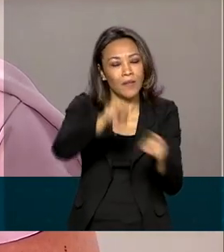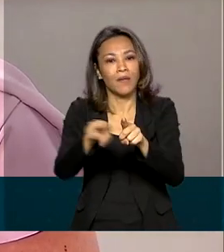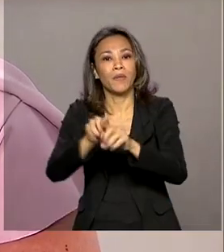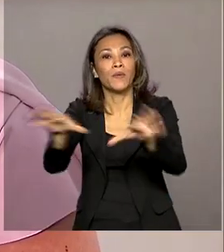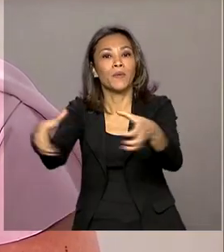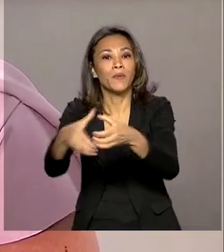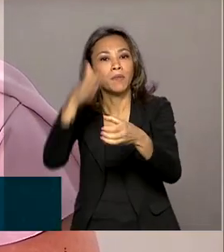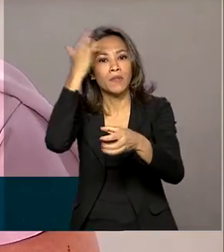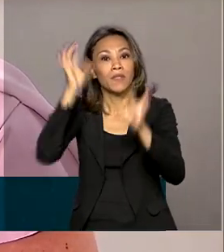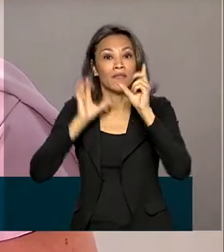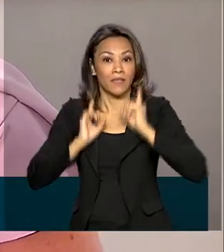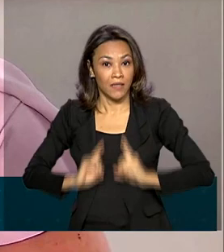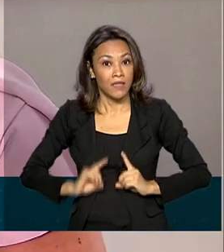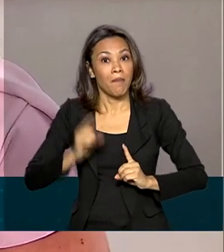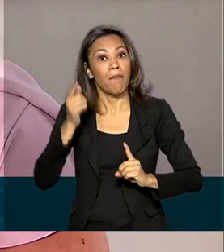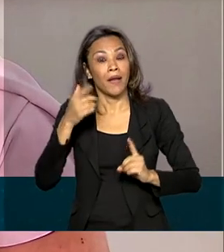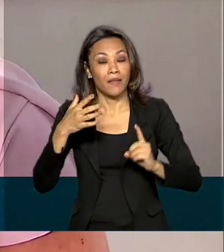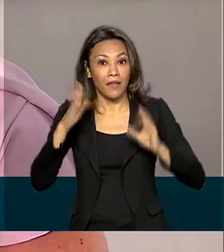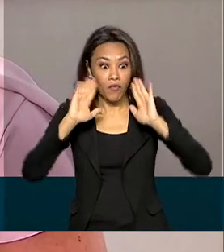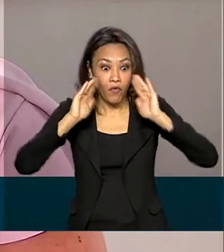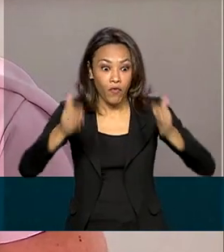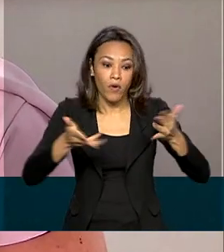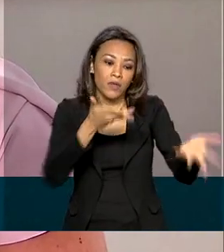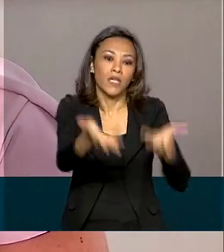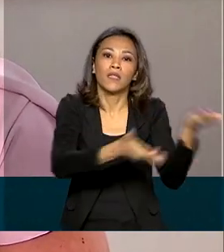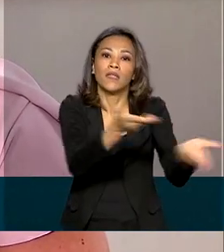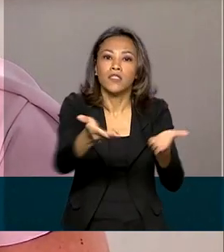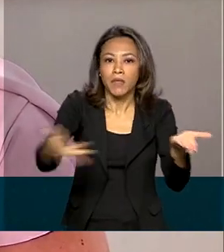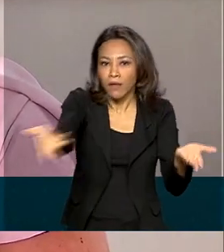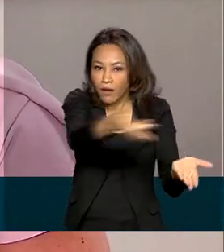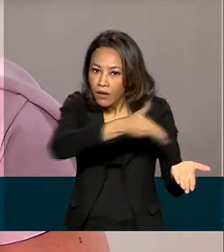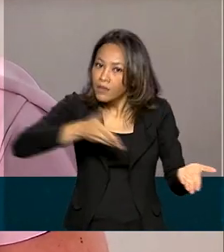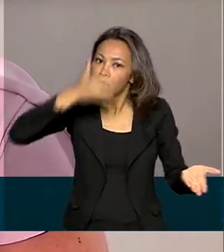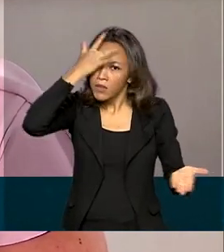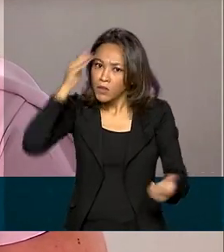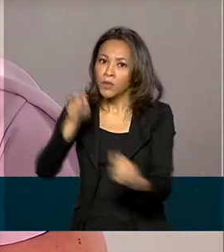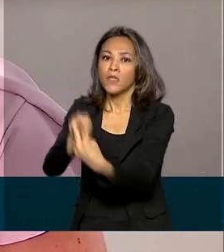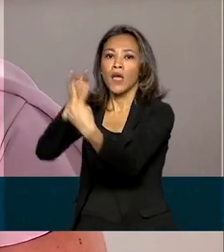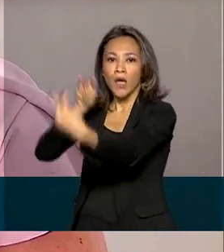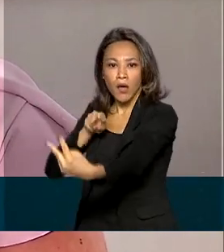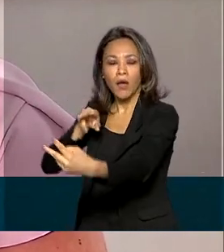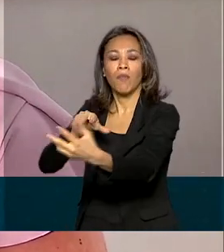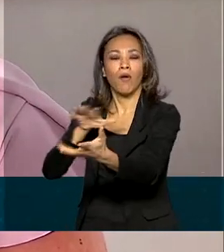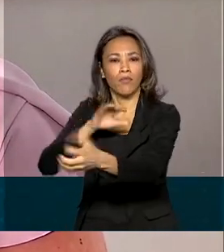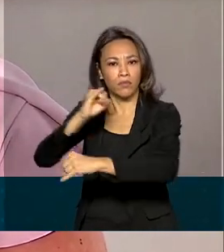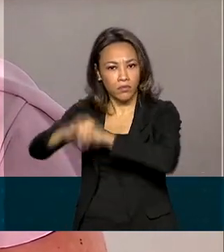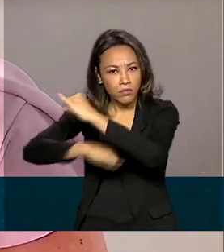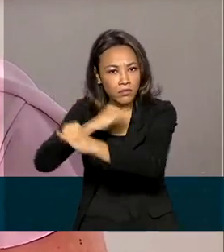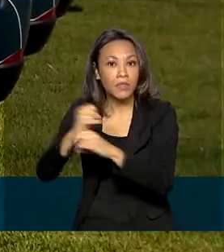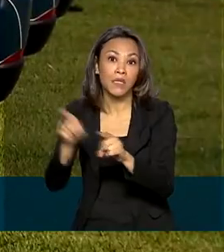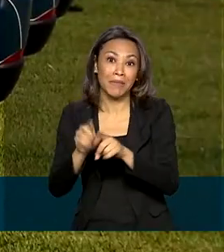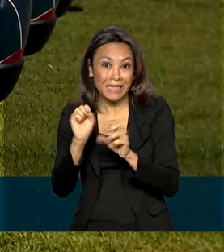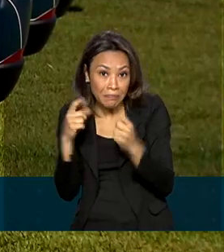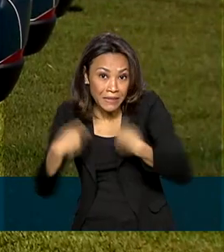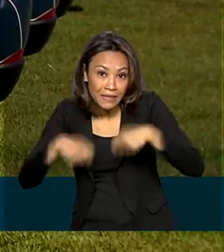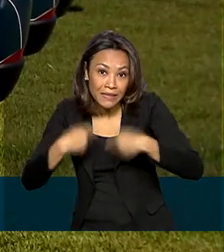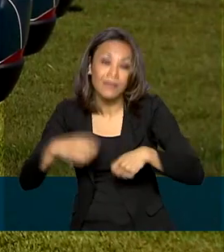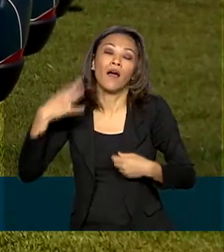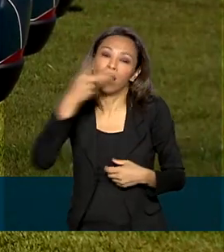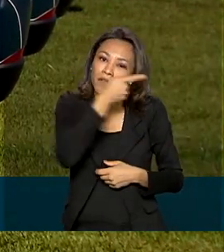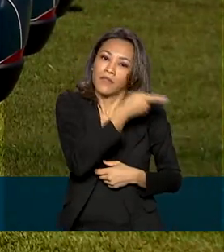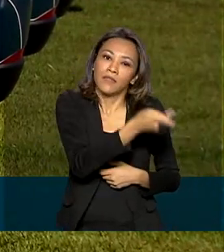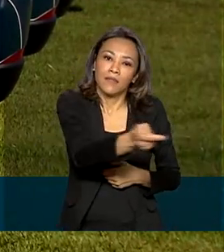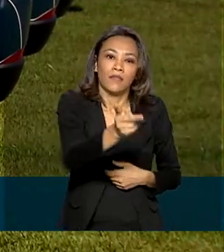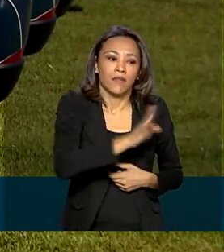prioridade de atendimento, então, de forma remota e, quando necessário, por meio de visitas domiciliares. Ao todo,